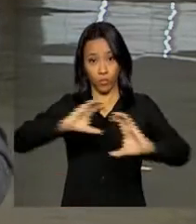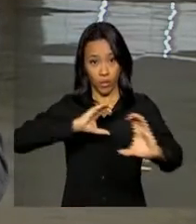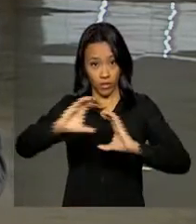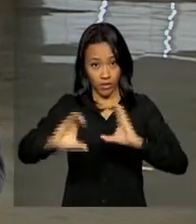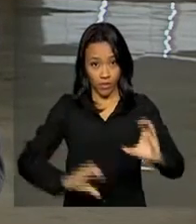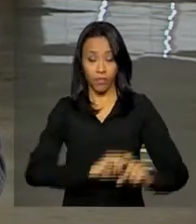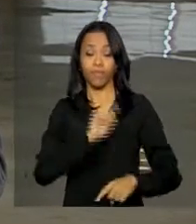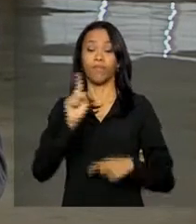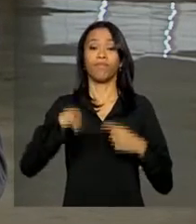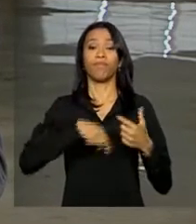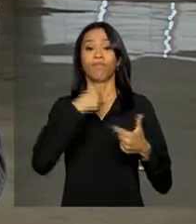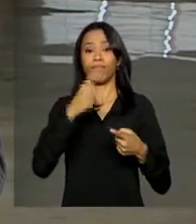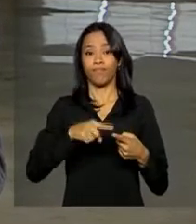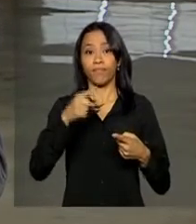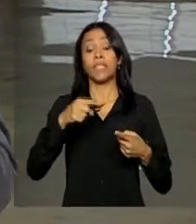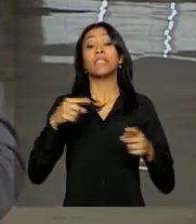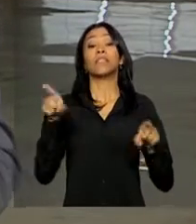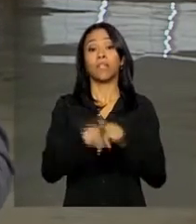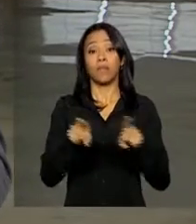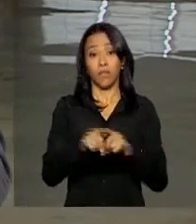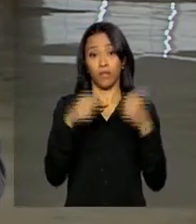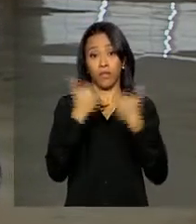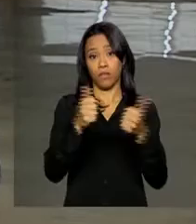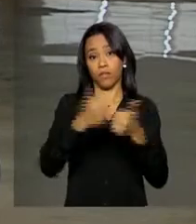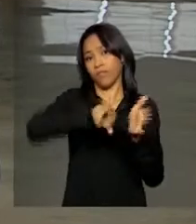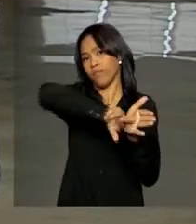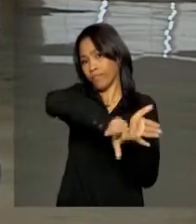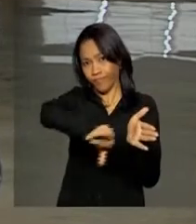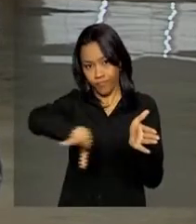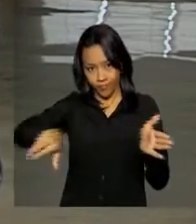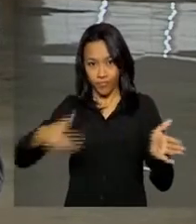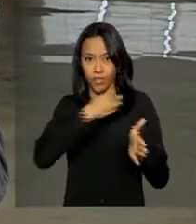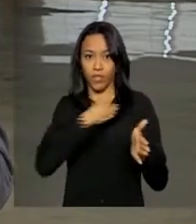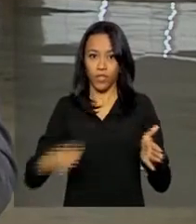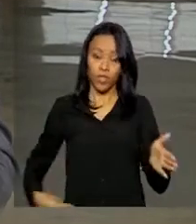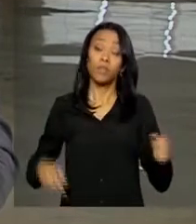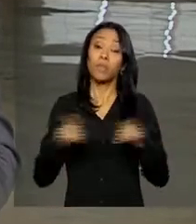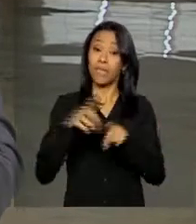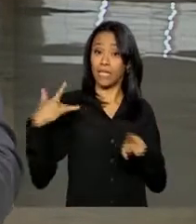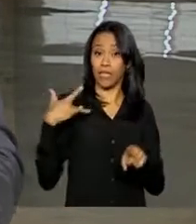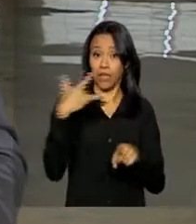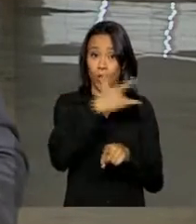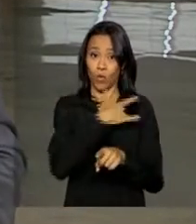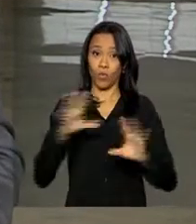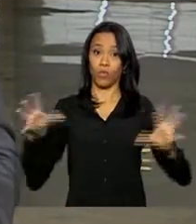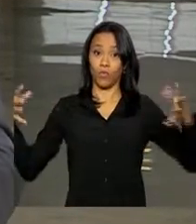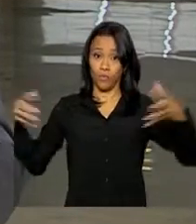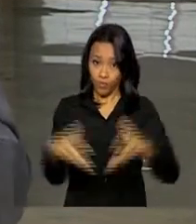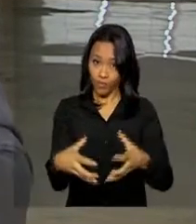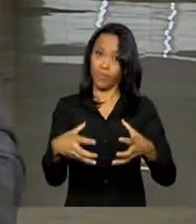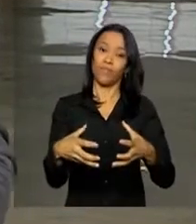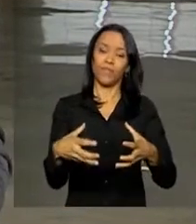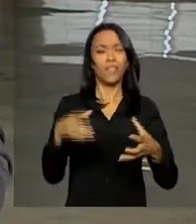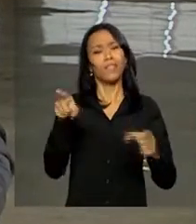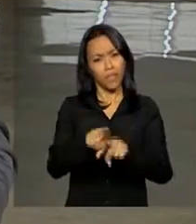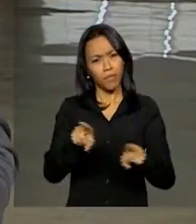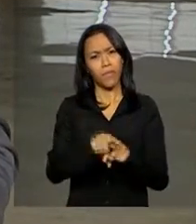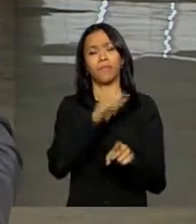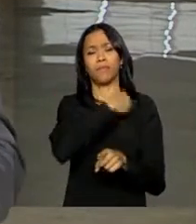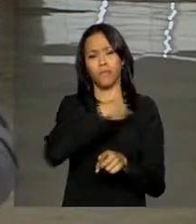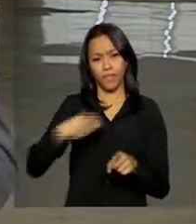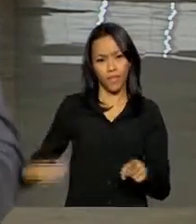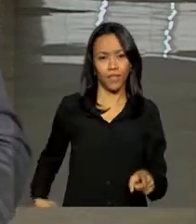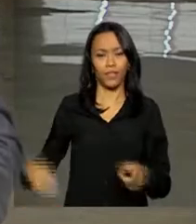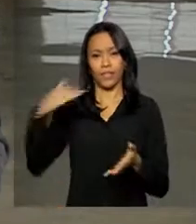Figueiredo. O ministro dos Transportes, Antônio Carlos Rodrigues. E o da Saúde, Marcelo Castro. Além do ministro